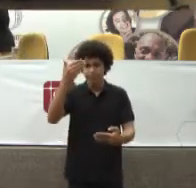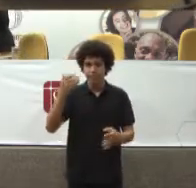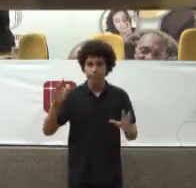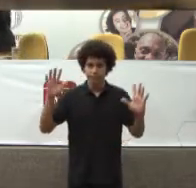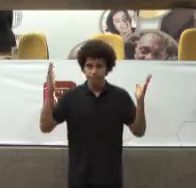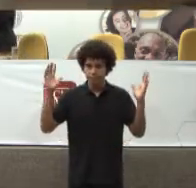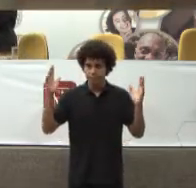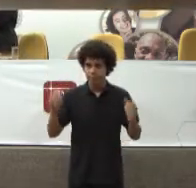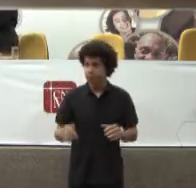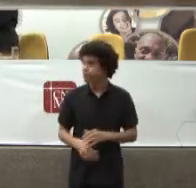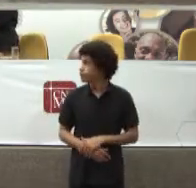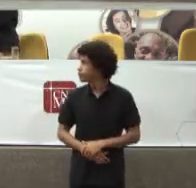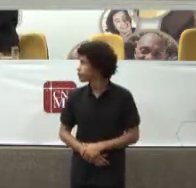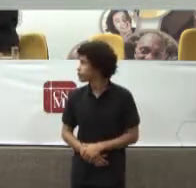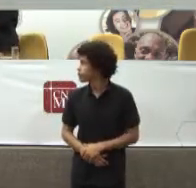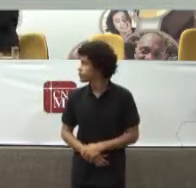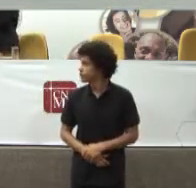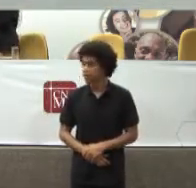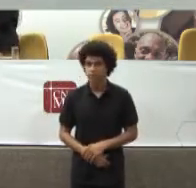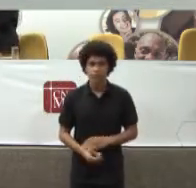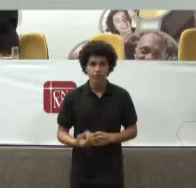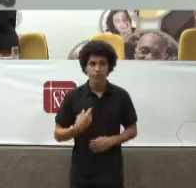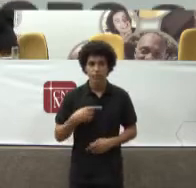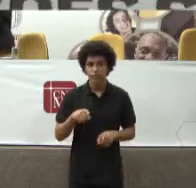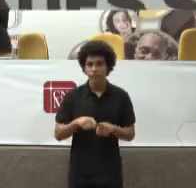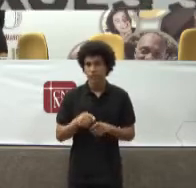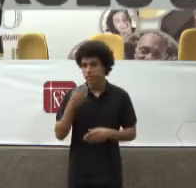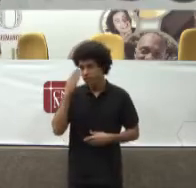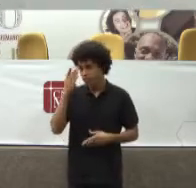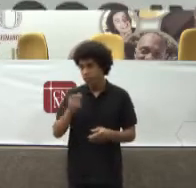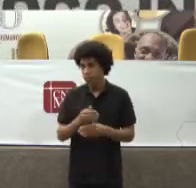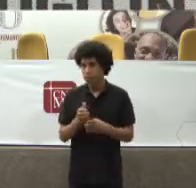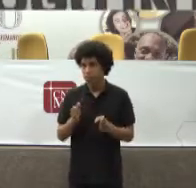componentes Deste painel De abertura Inaugural